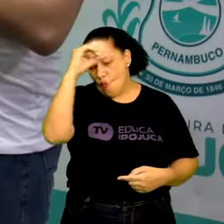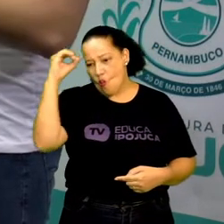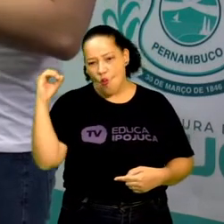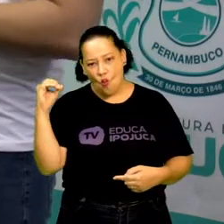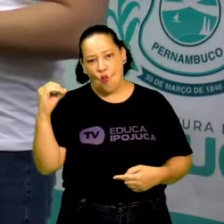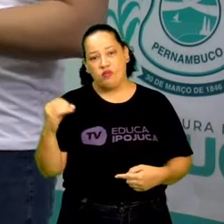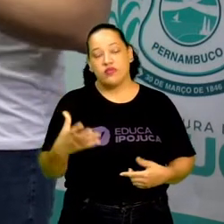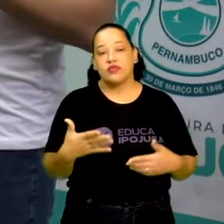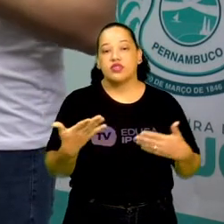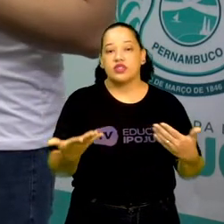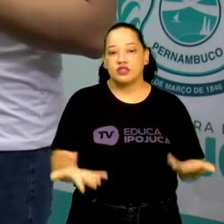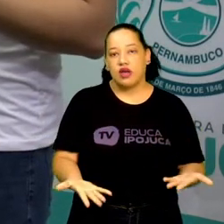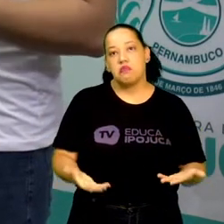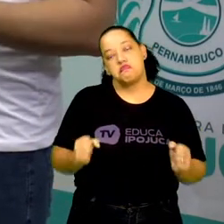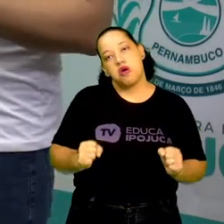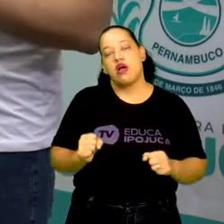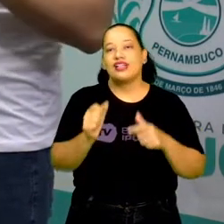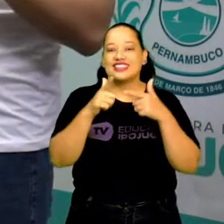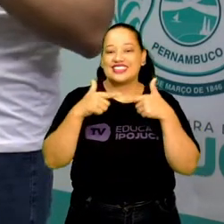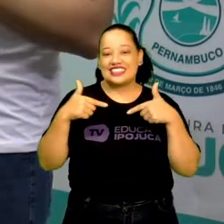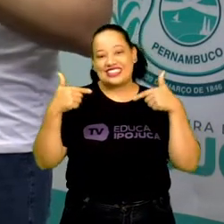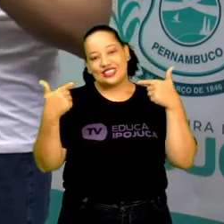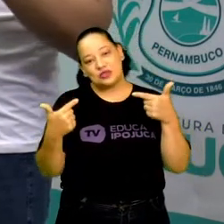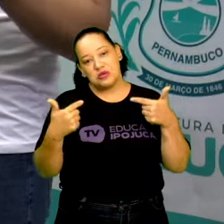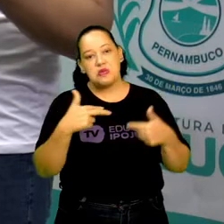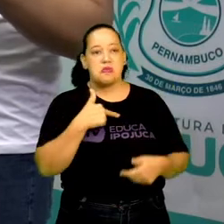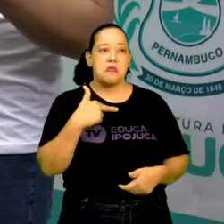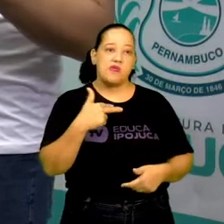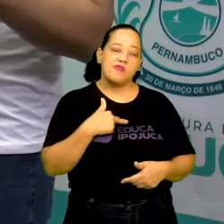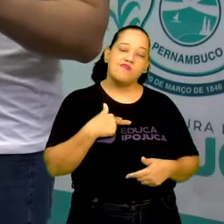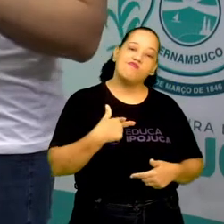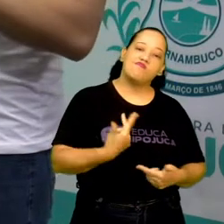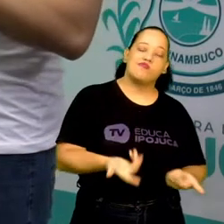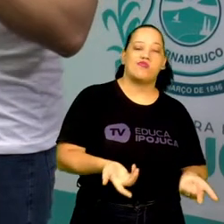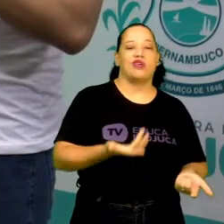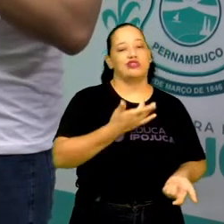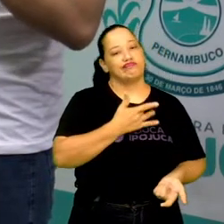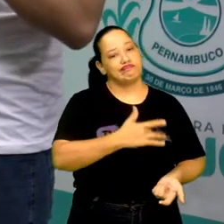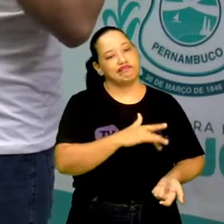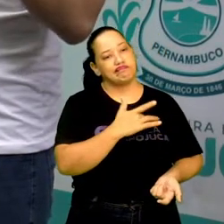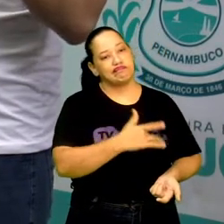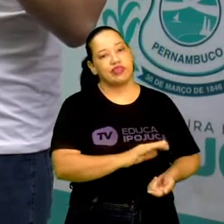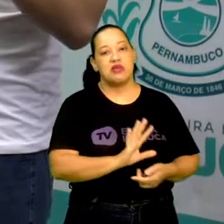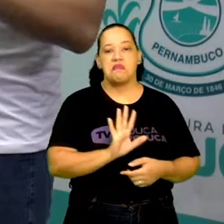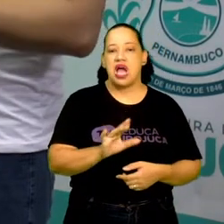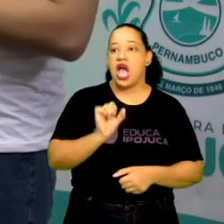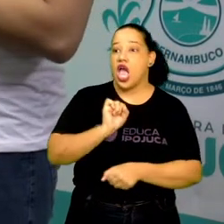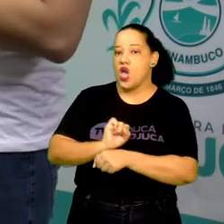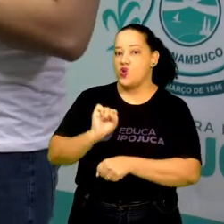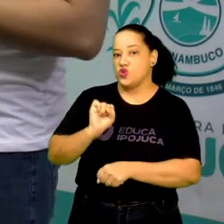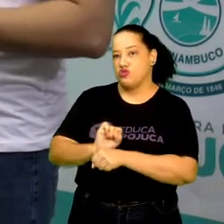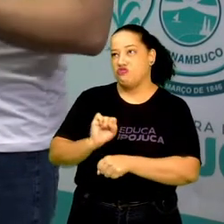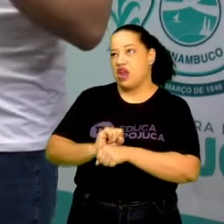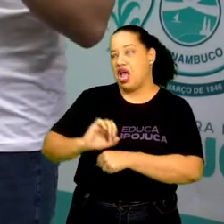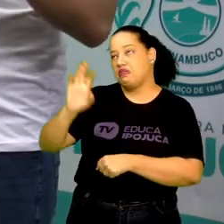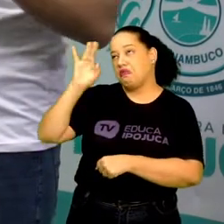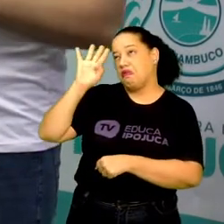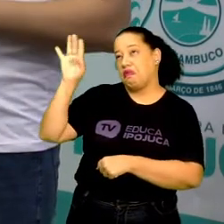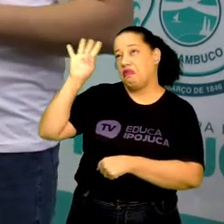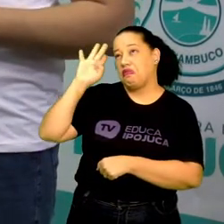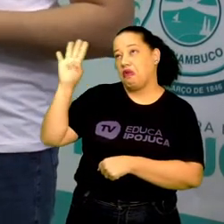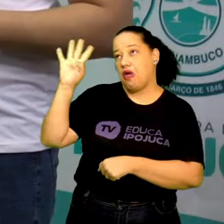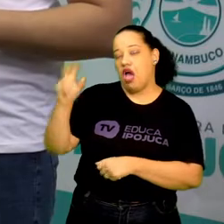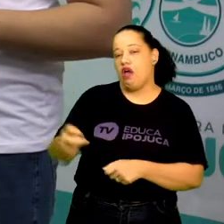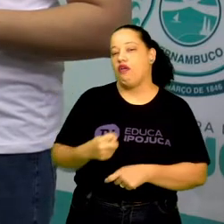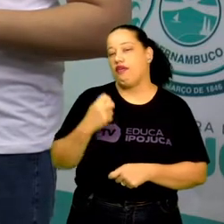Se posso, dou um sorriso, se não posso, um lamento. Mas não fico esperando, sonhando, sou